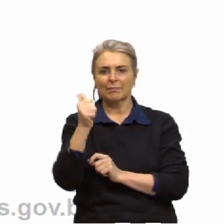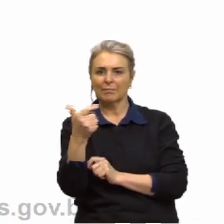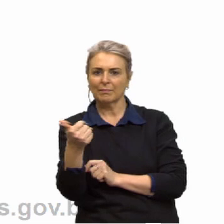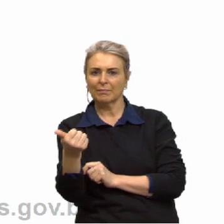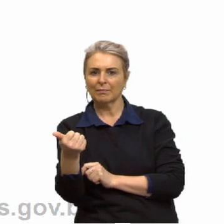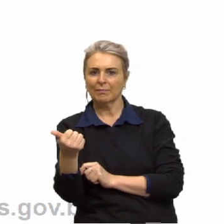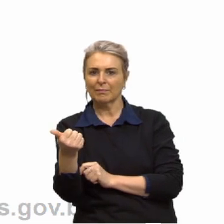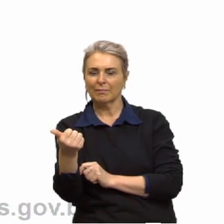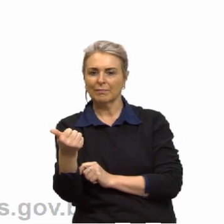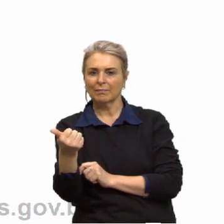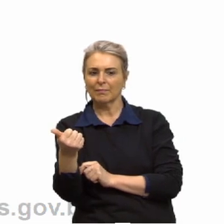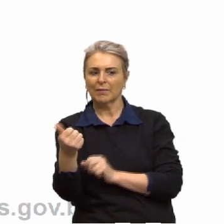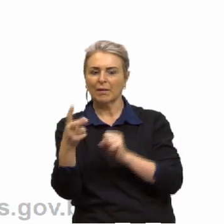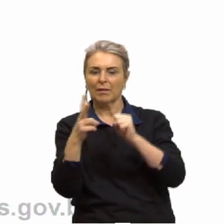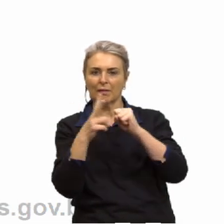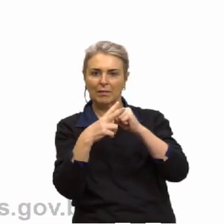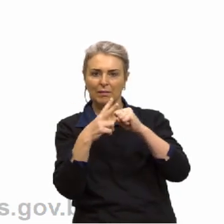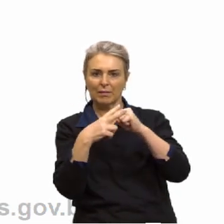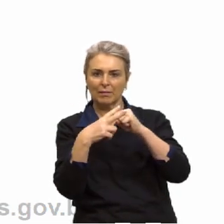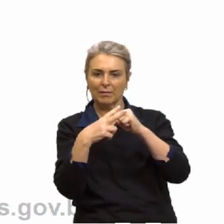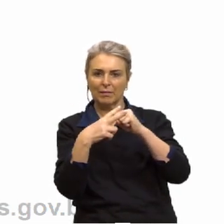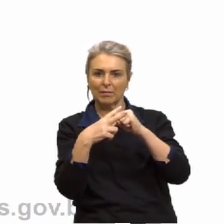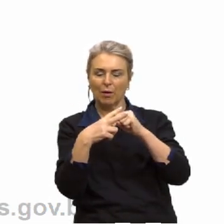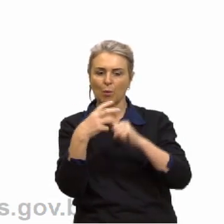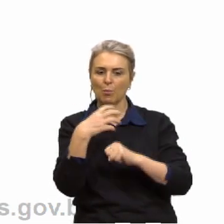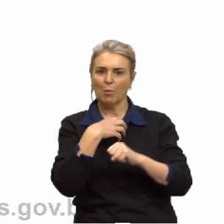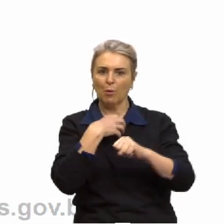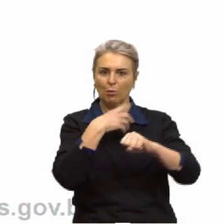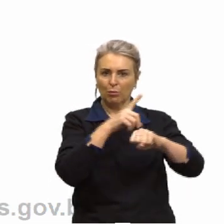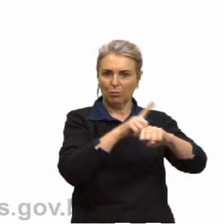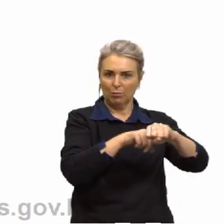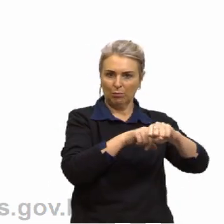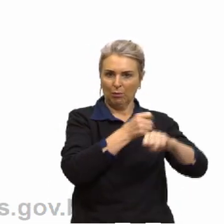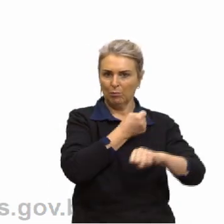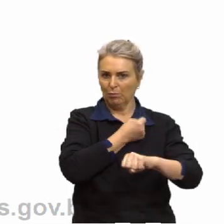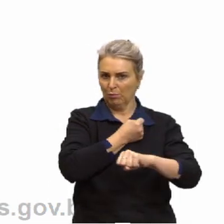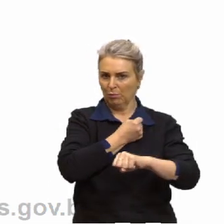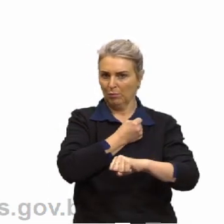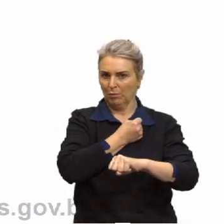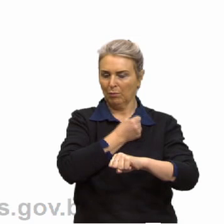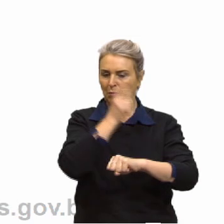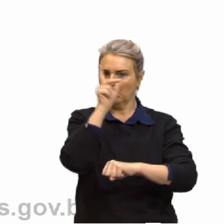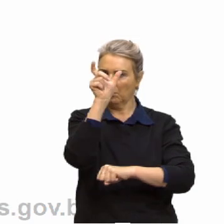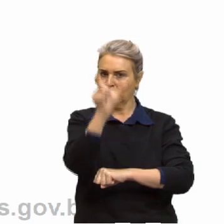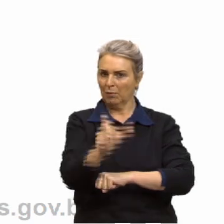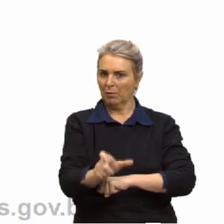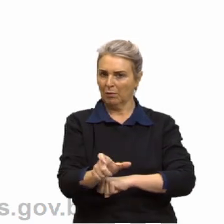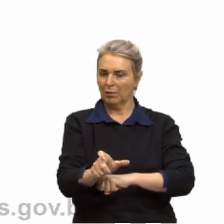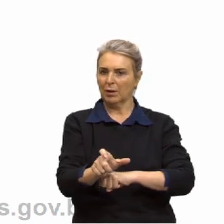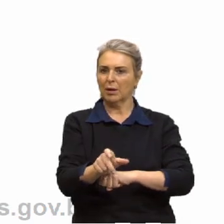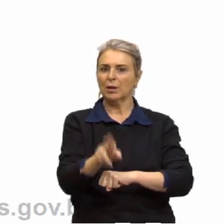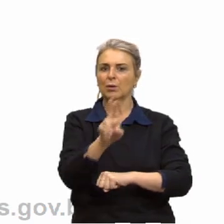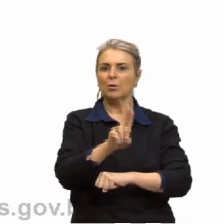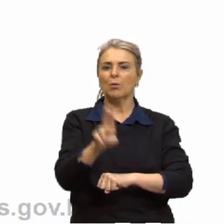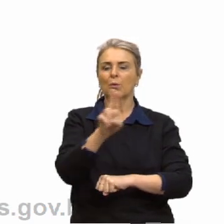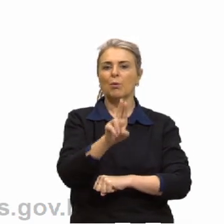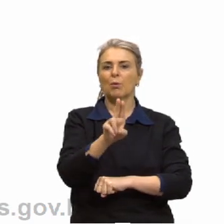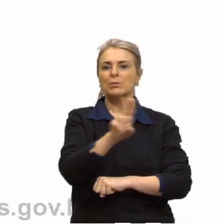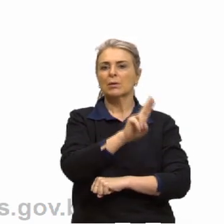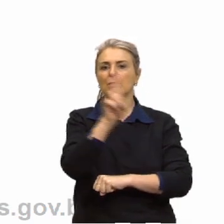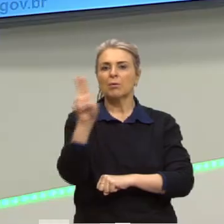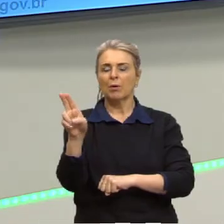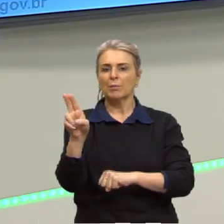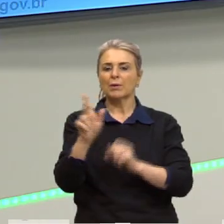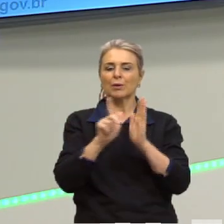né, a desinência verbal, modo temporal ou número pessoal, e a desinência nominal, que pode ser tanto de